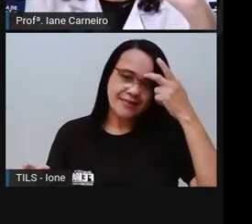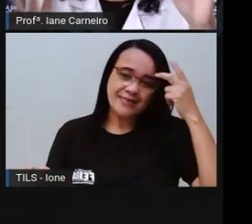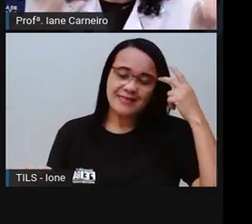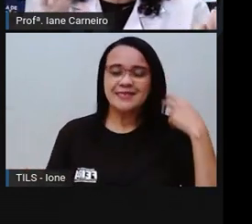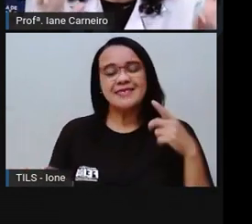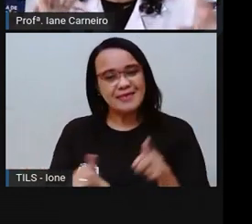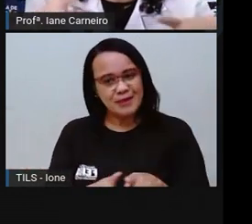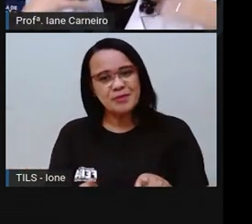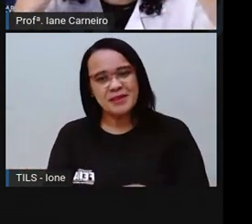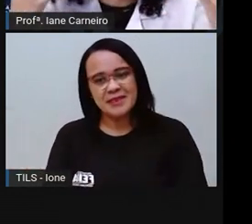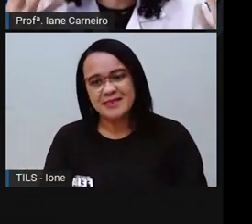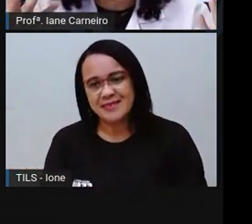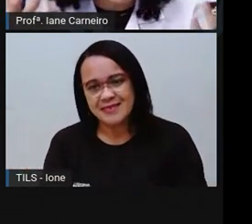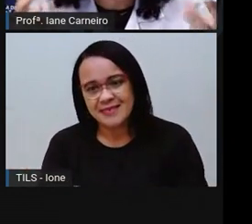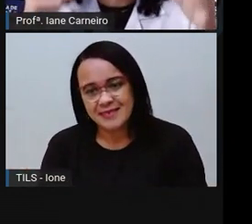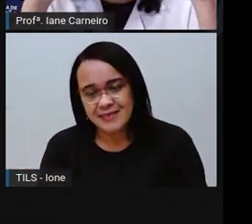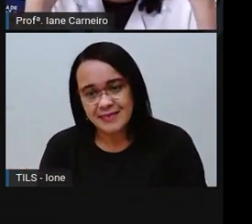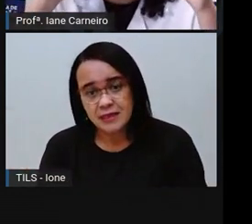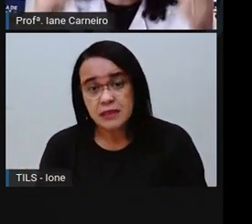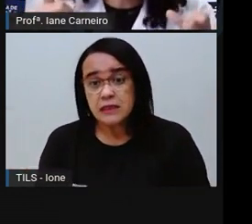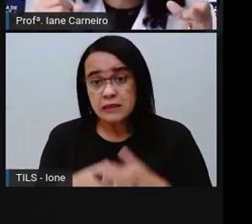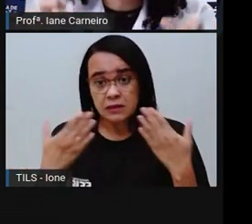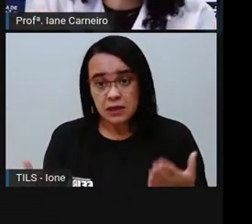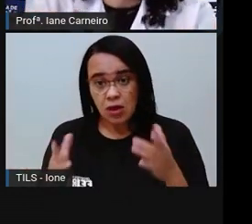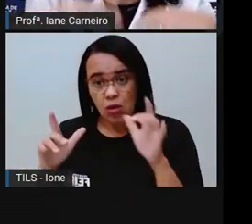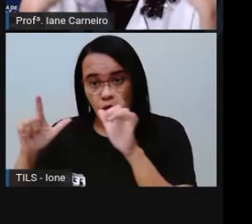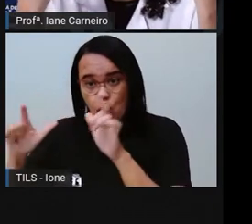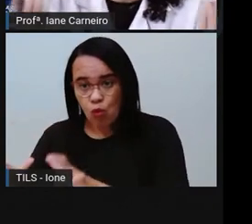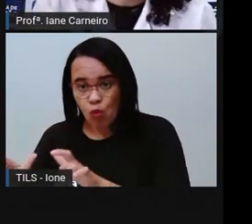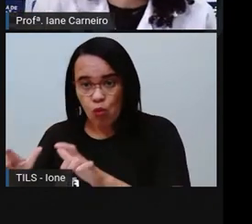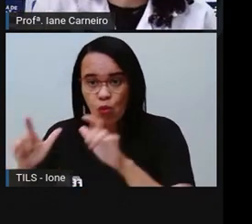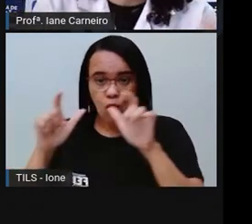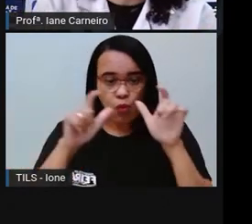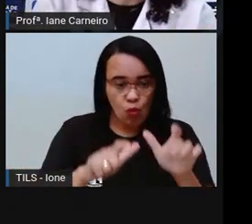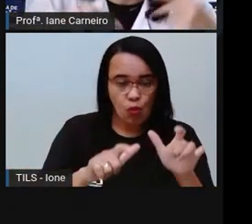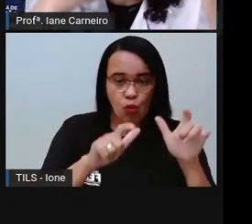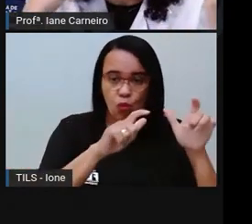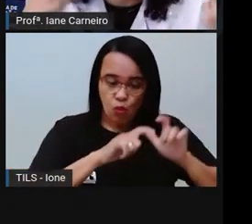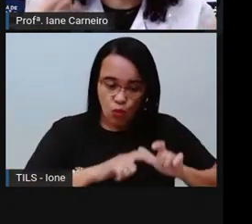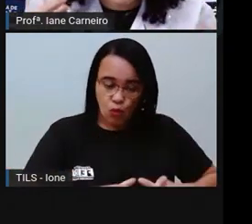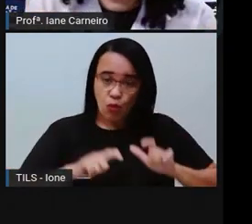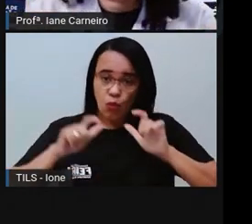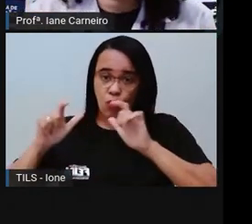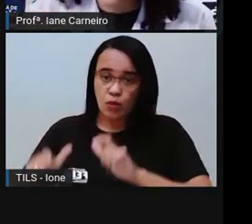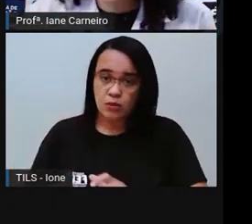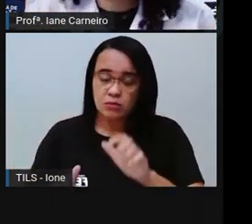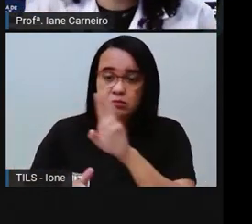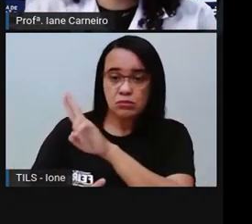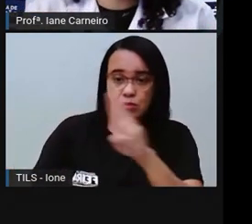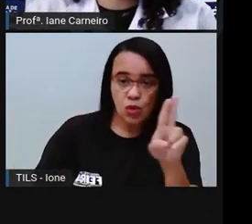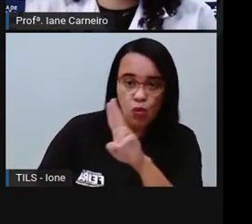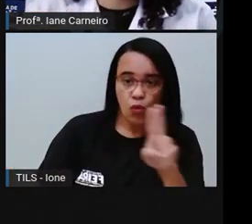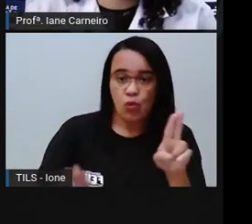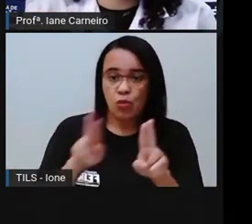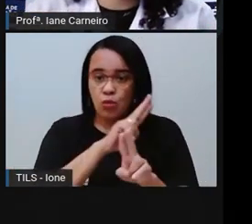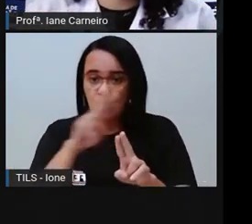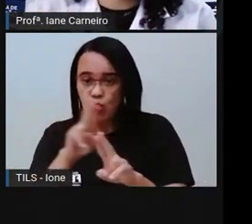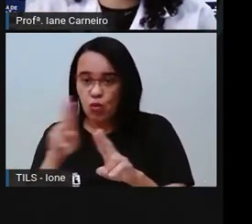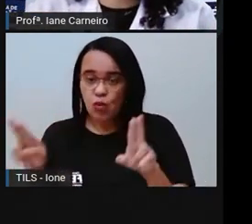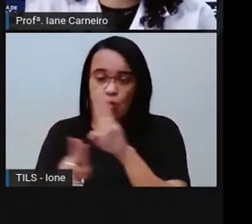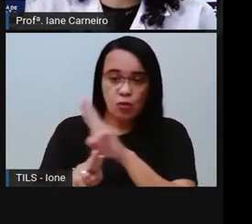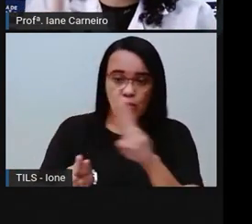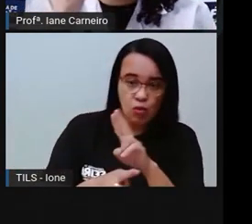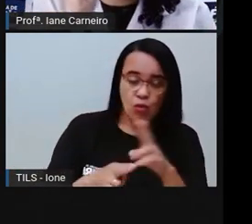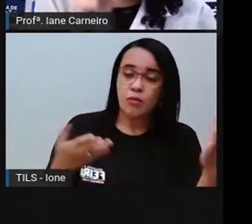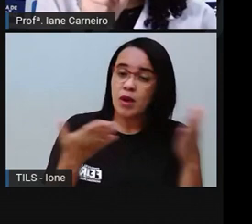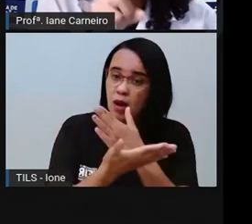Então, é para a gente ver também que espaços que têm o mesmo nome podem ter combinados diferentes. Então, aqui, ó. Outro